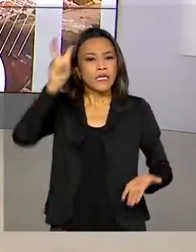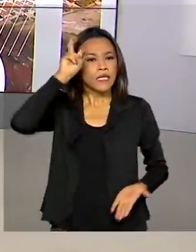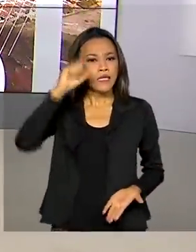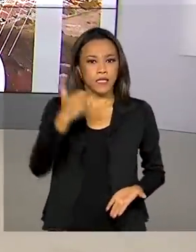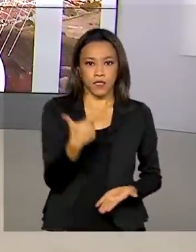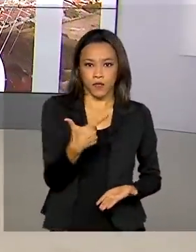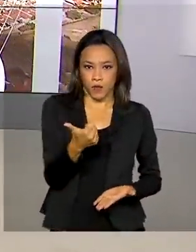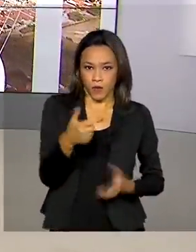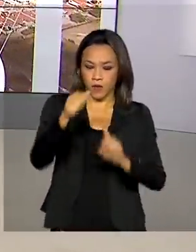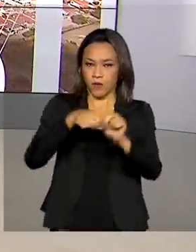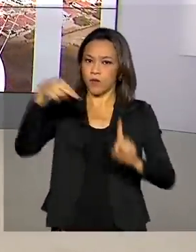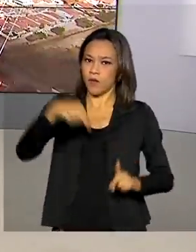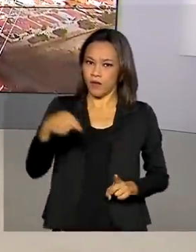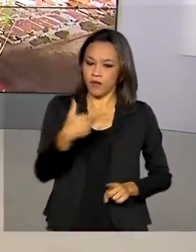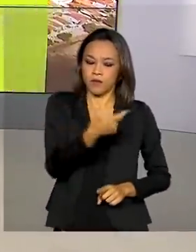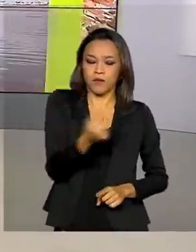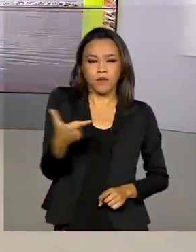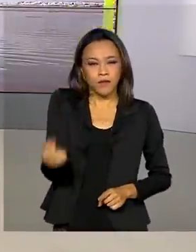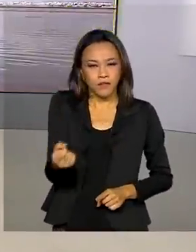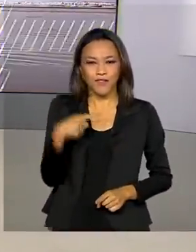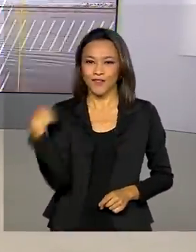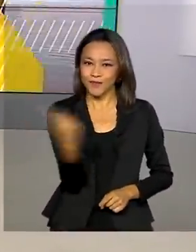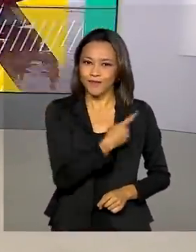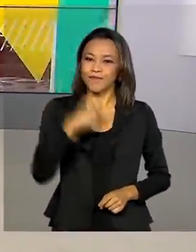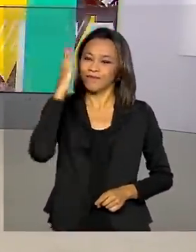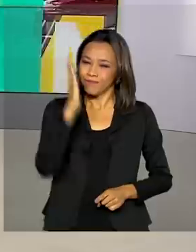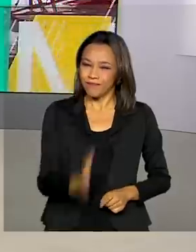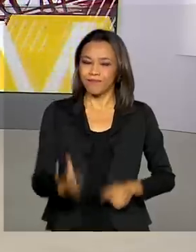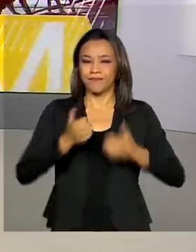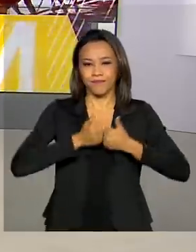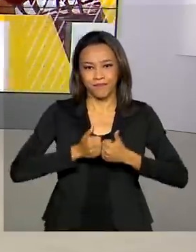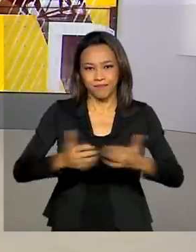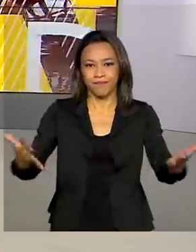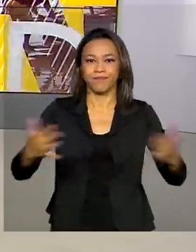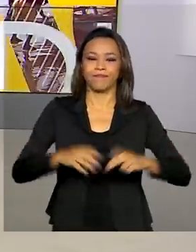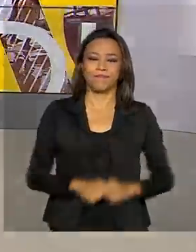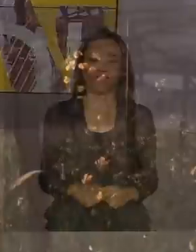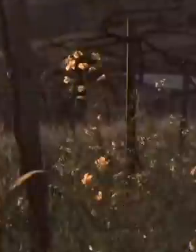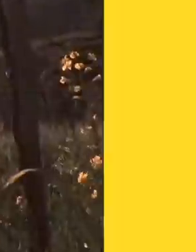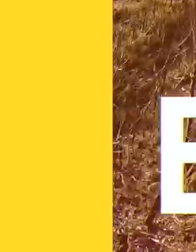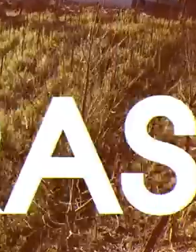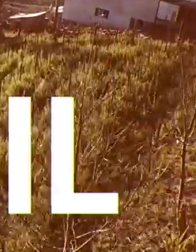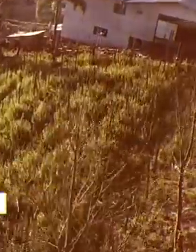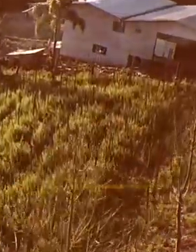-feira, 12 de novembro de 2020. O Brasil em Dia já está no ar.